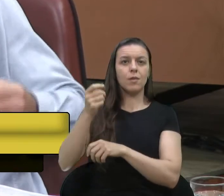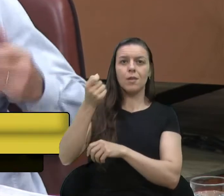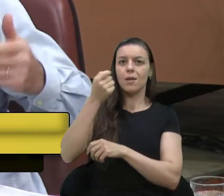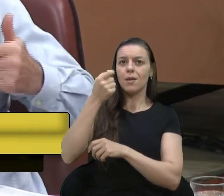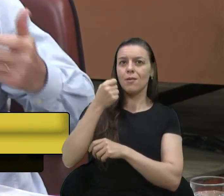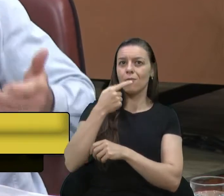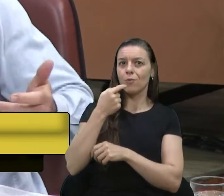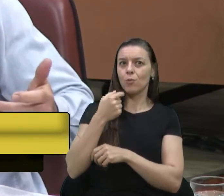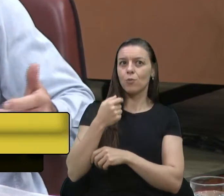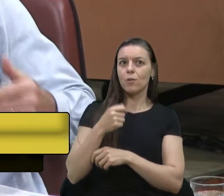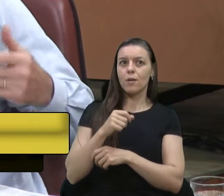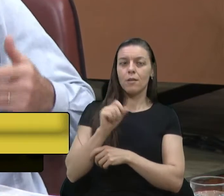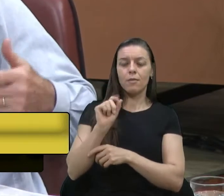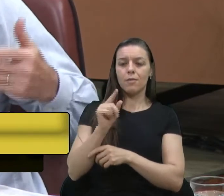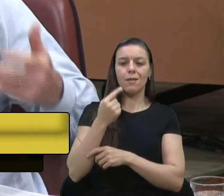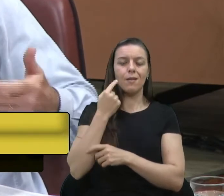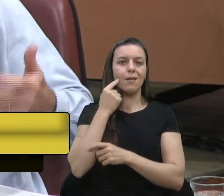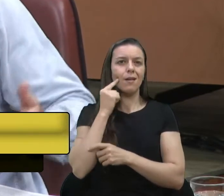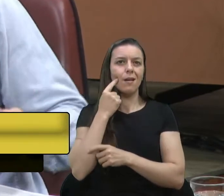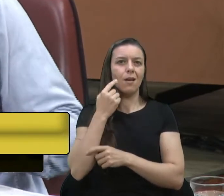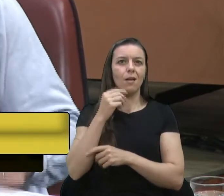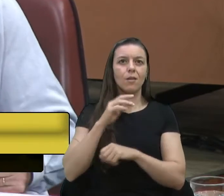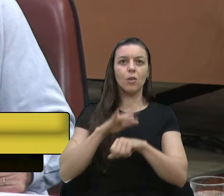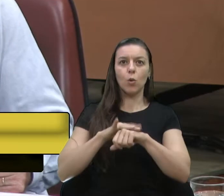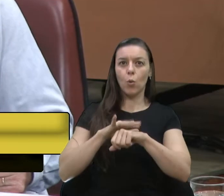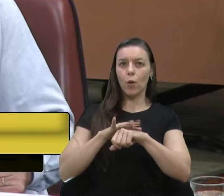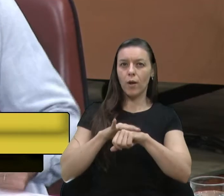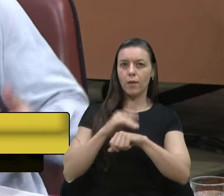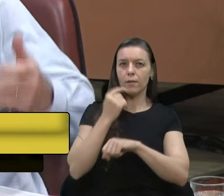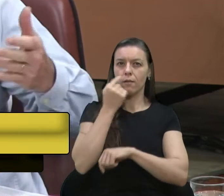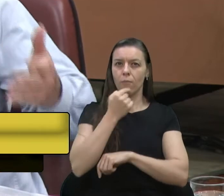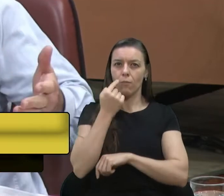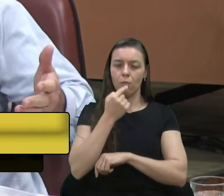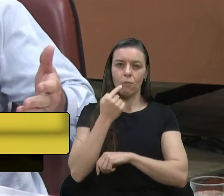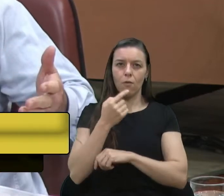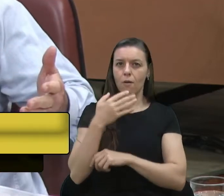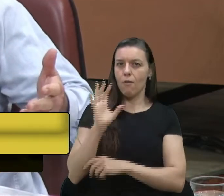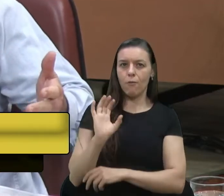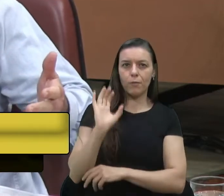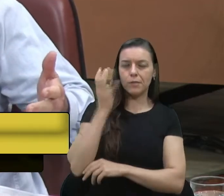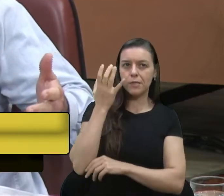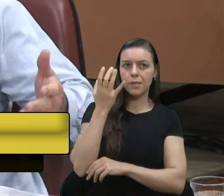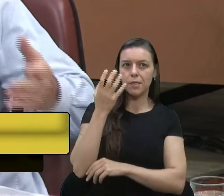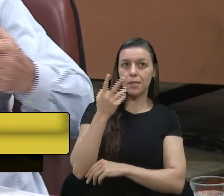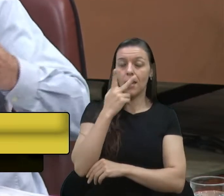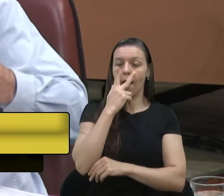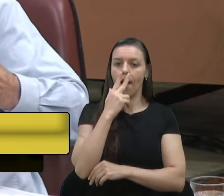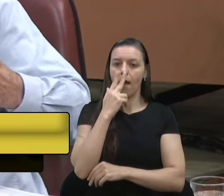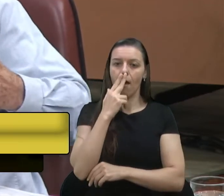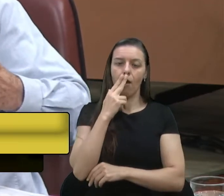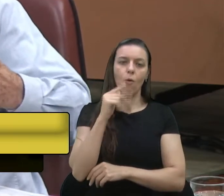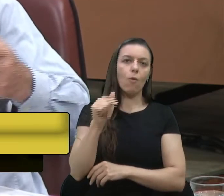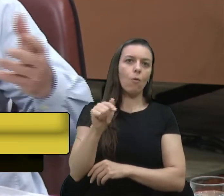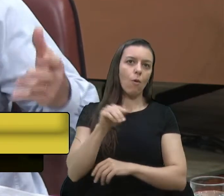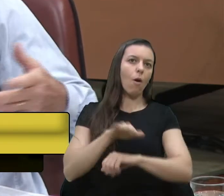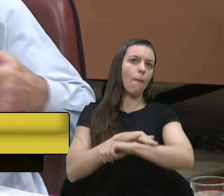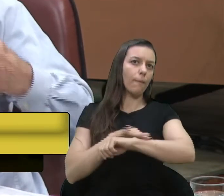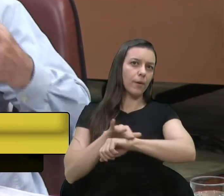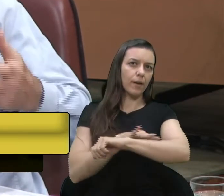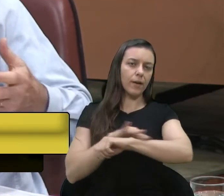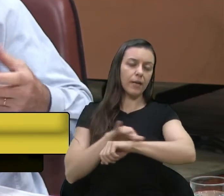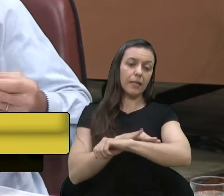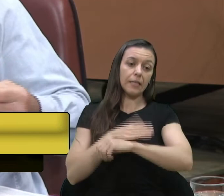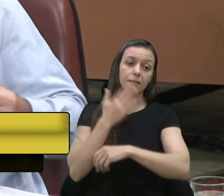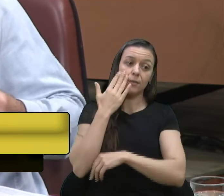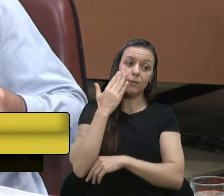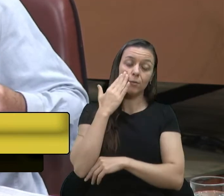a cárie não vai acontecer, a doença periodontal não vai acontecer. E assim é em relação à pele. Eu não sei te precisar de